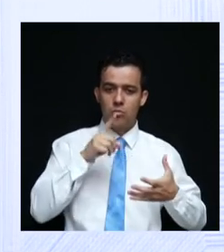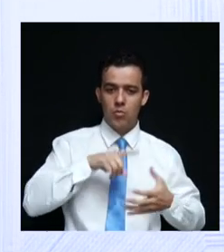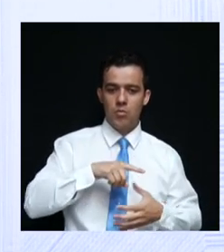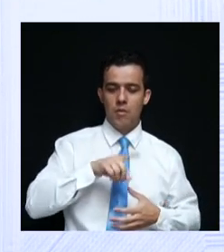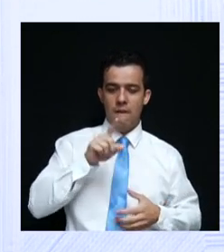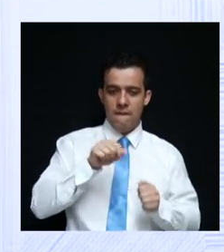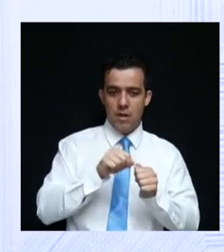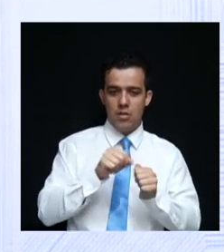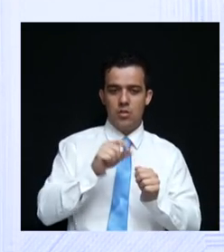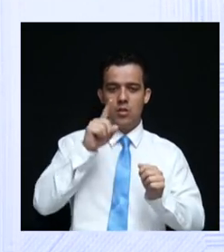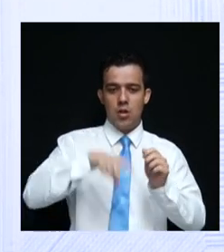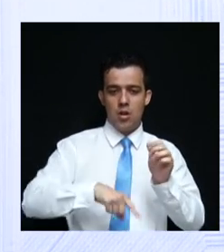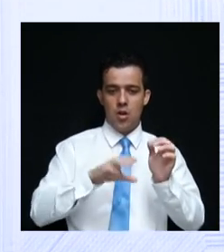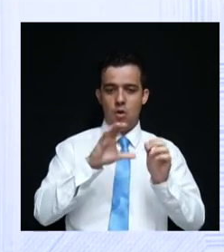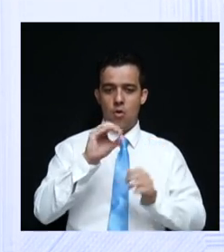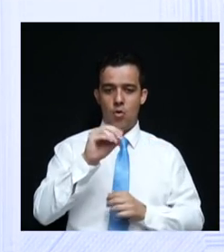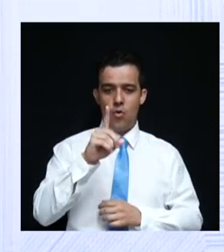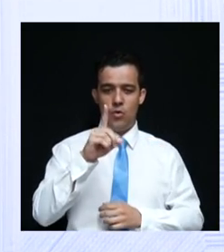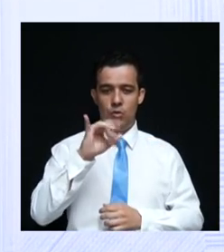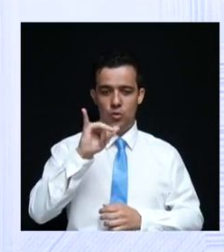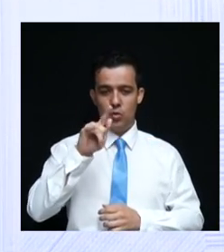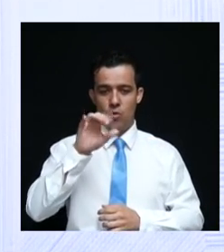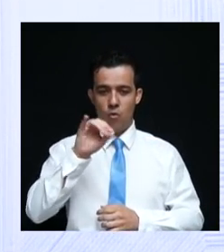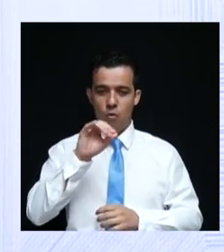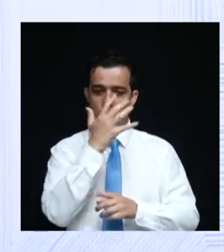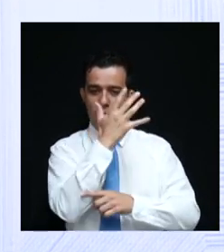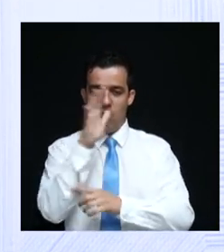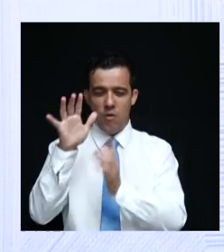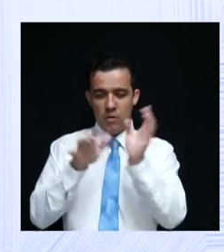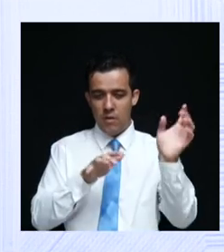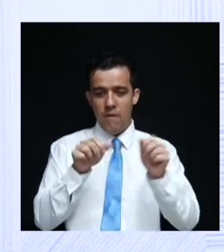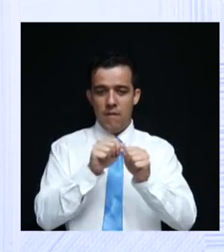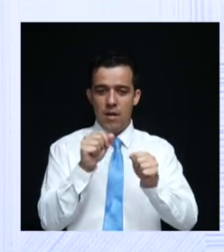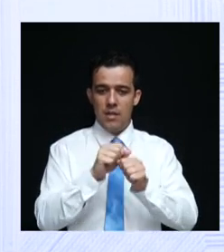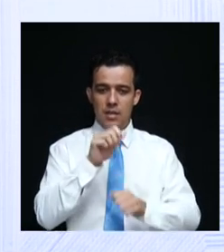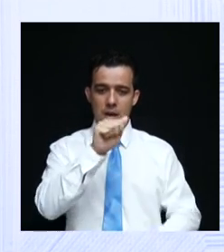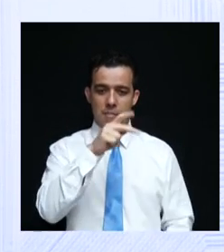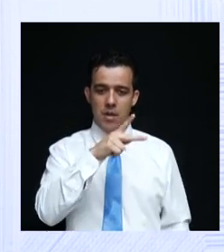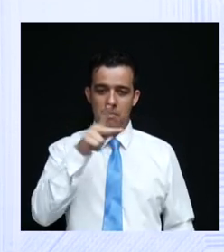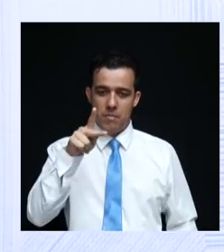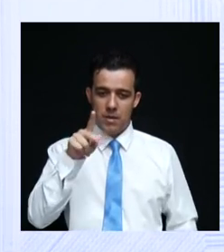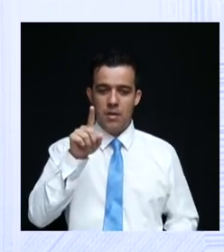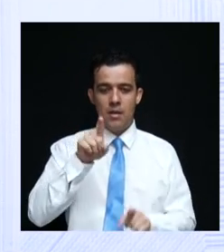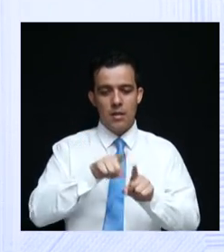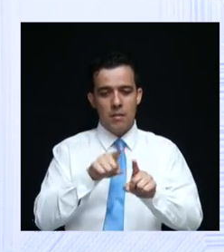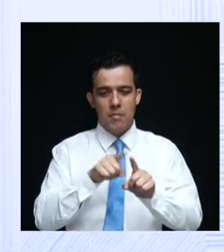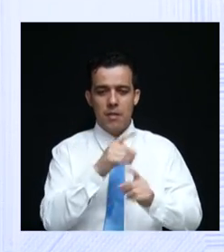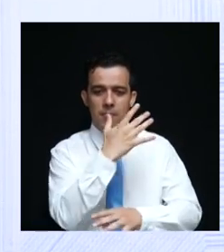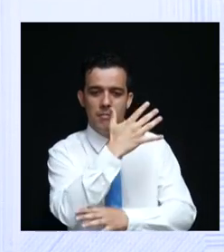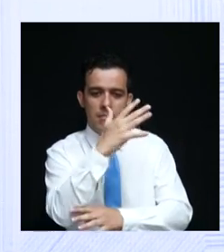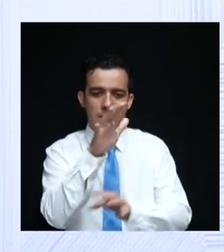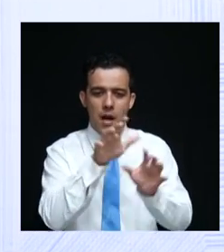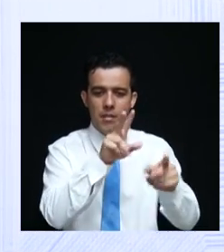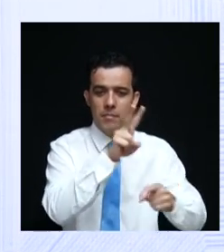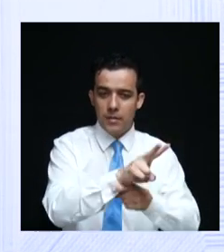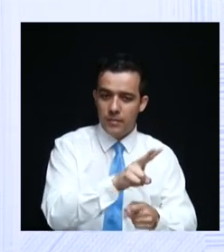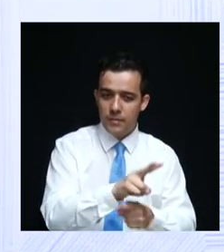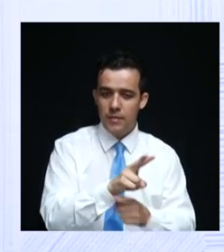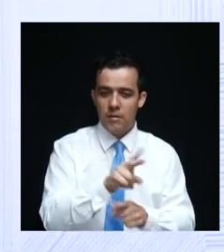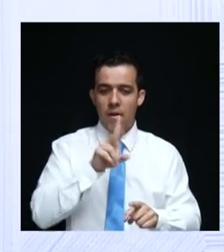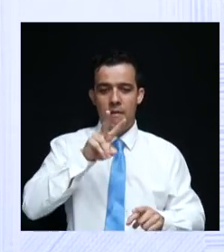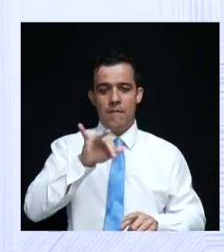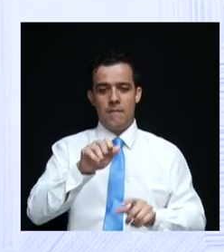Código Florestal, vamos proteger as APPs, as nossas matas ciliares. Para a questão da crise hídrica, nós vamos